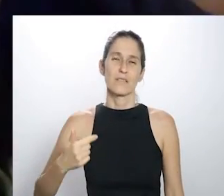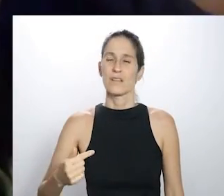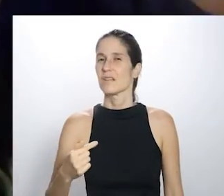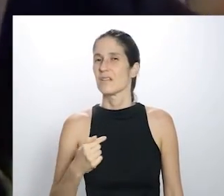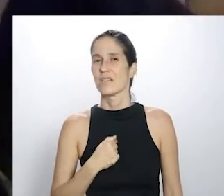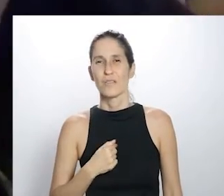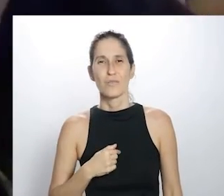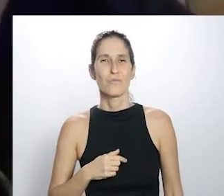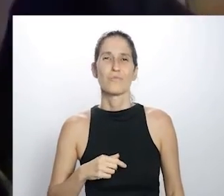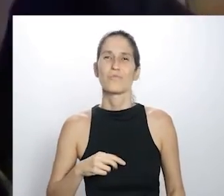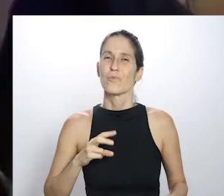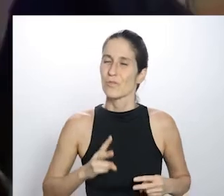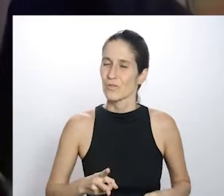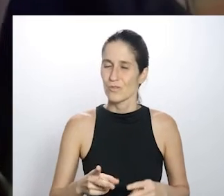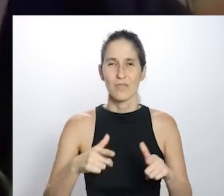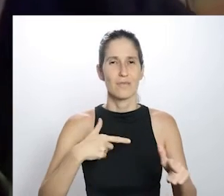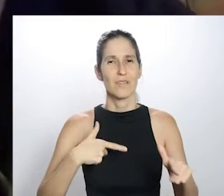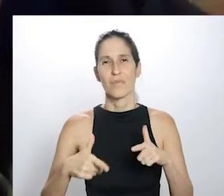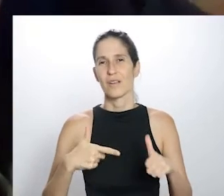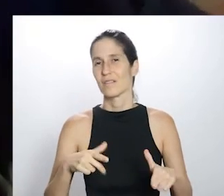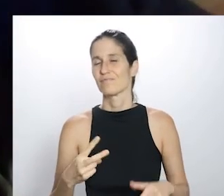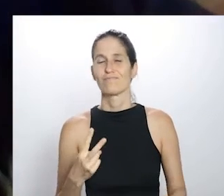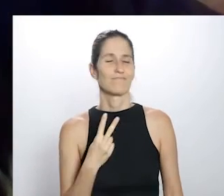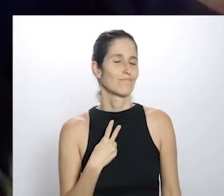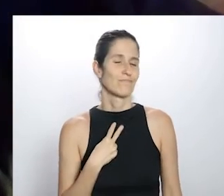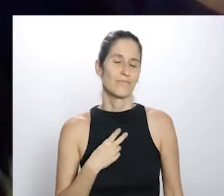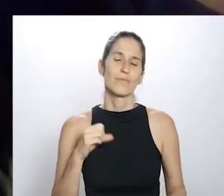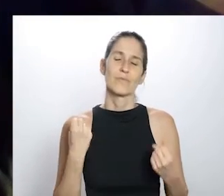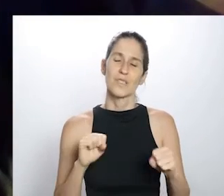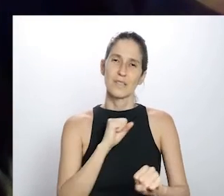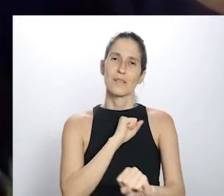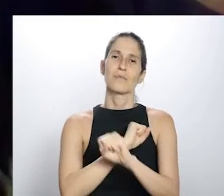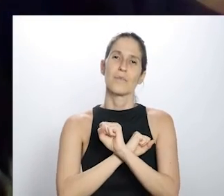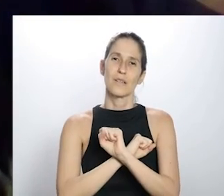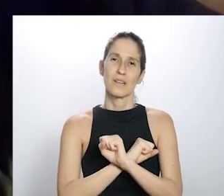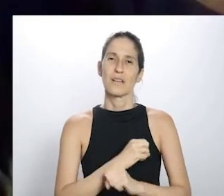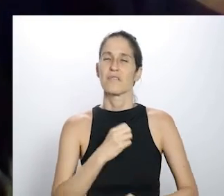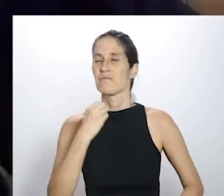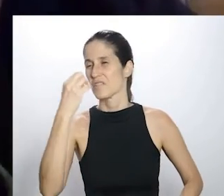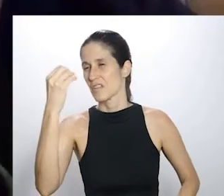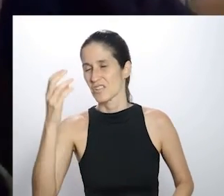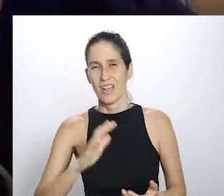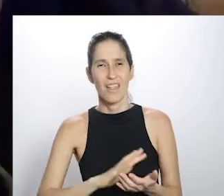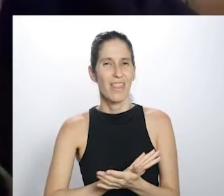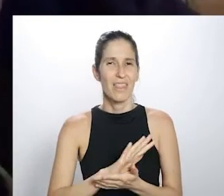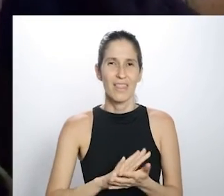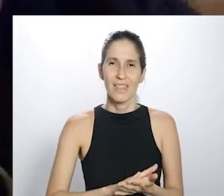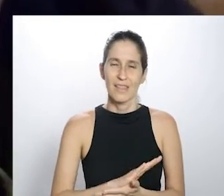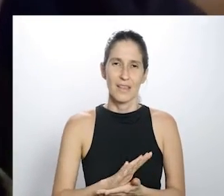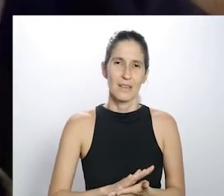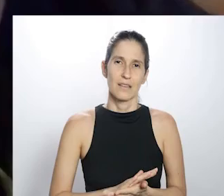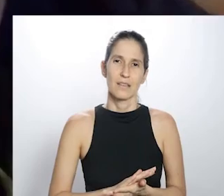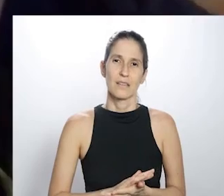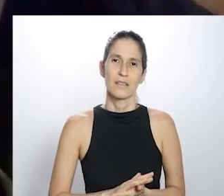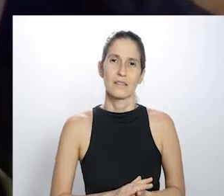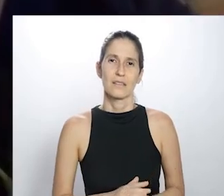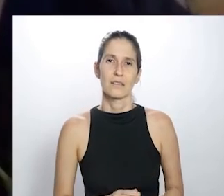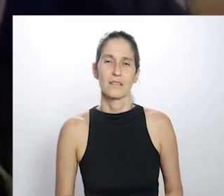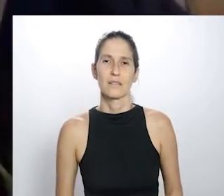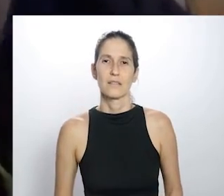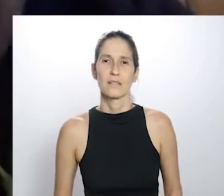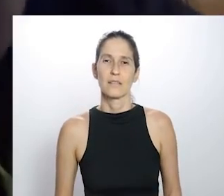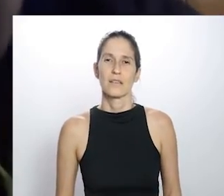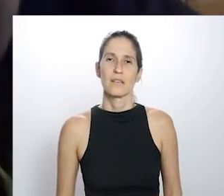eu não pude trabalhar, que eu não pude marcar uma viagem, que eu não pude fazer...